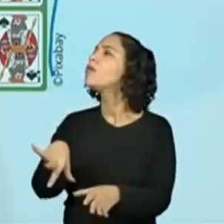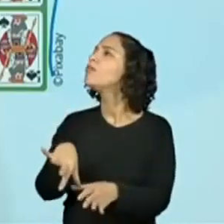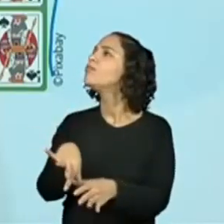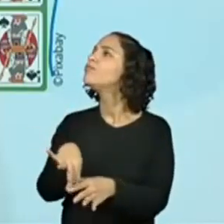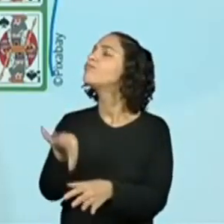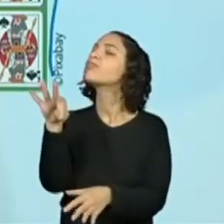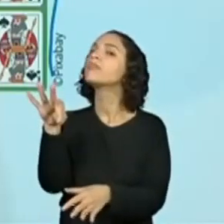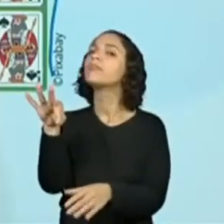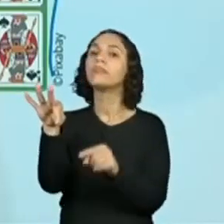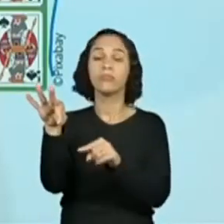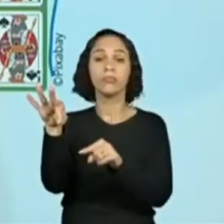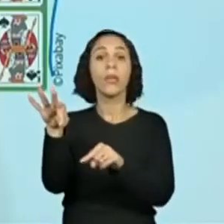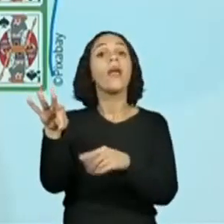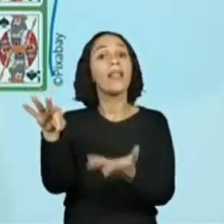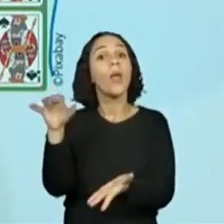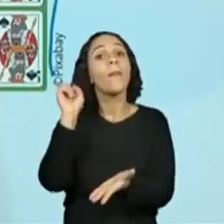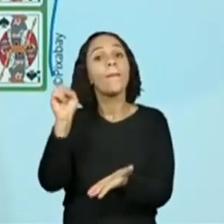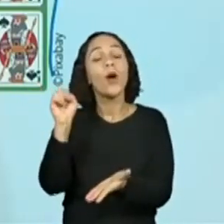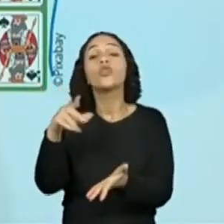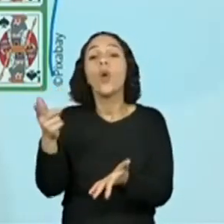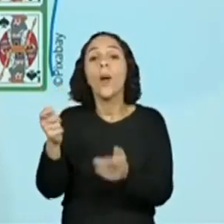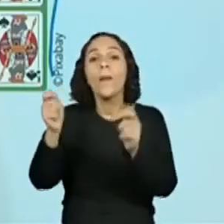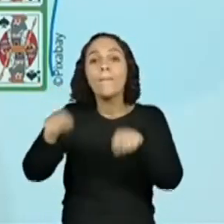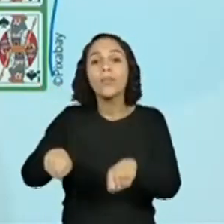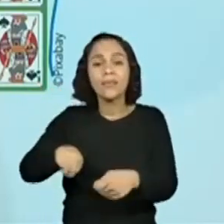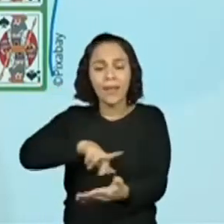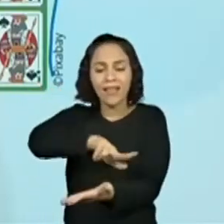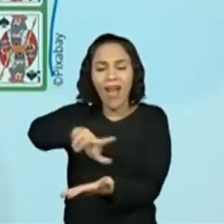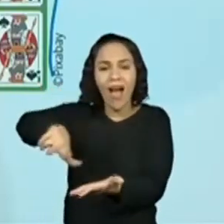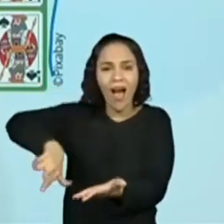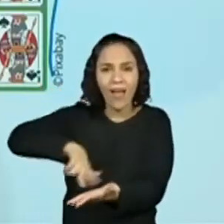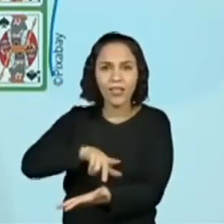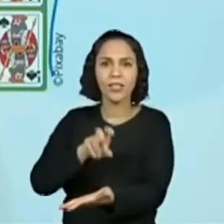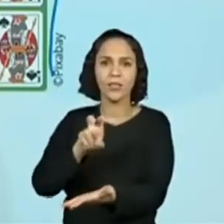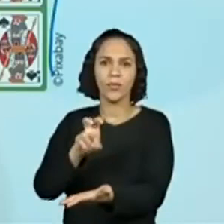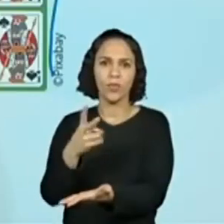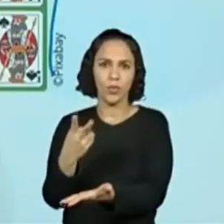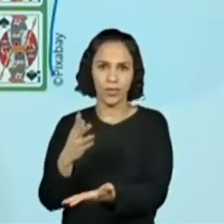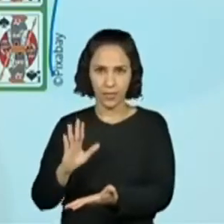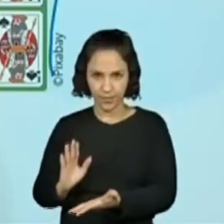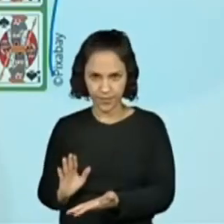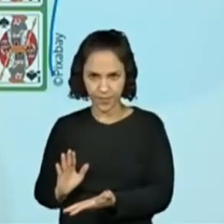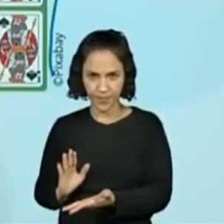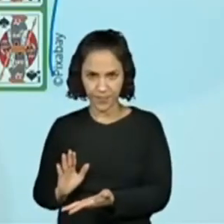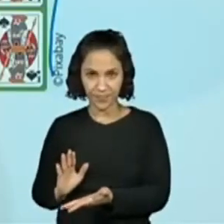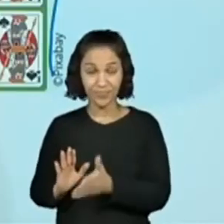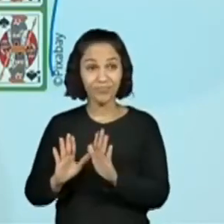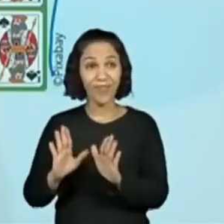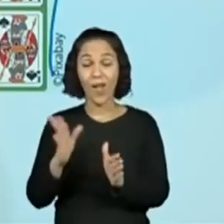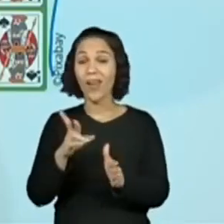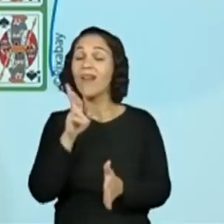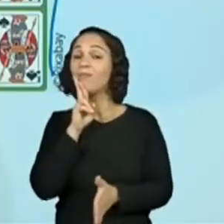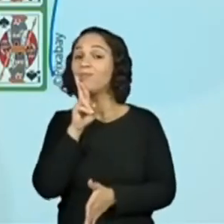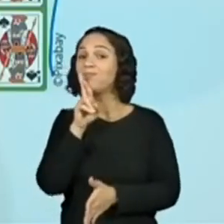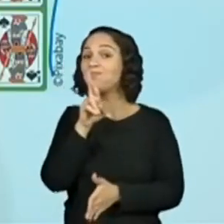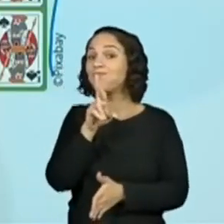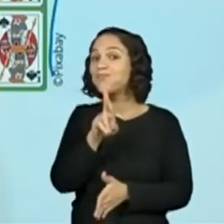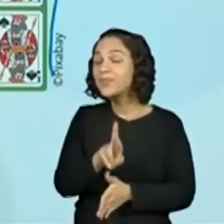cinquenta e duas. É cinquenta e dois o meu espaço amostral. Certo? Agora, os resultados